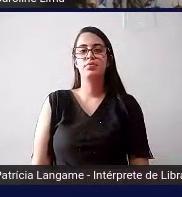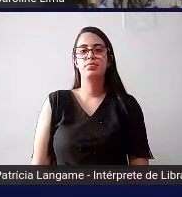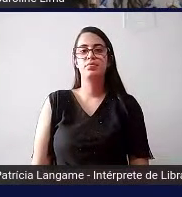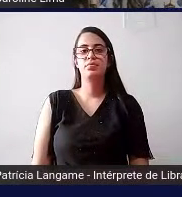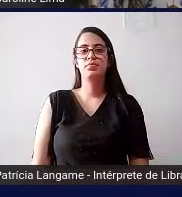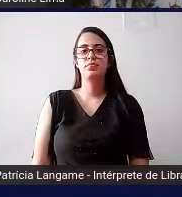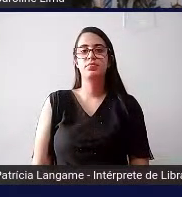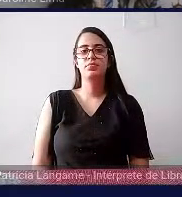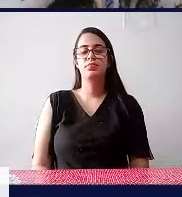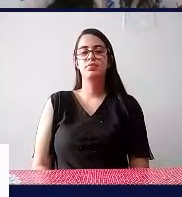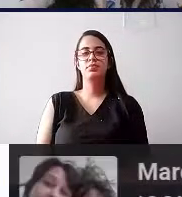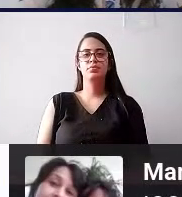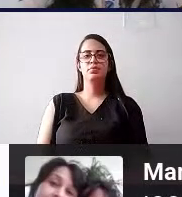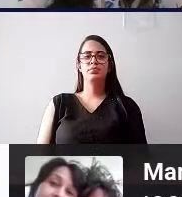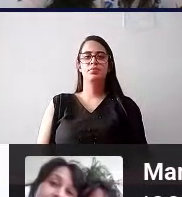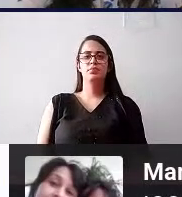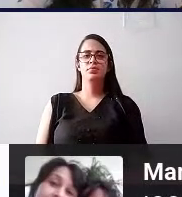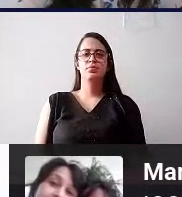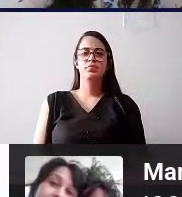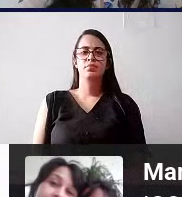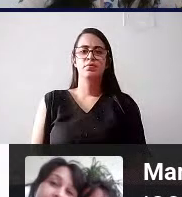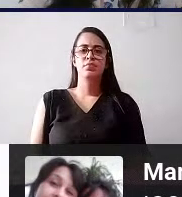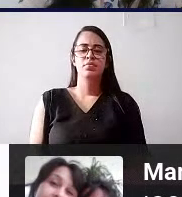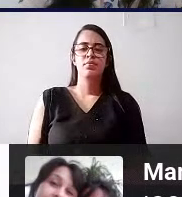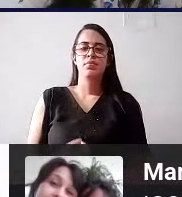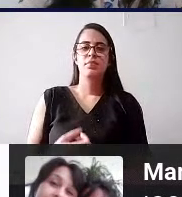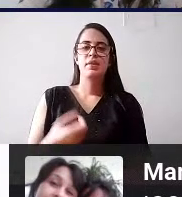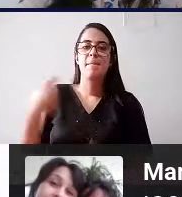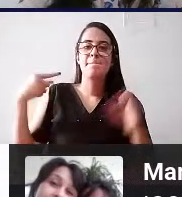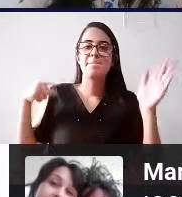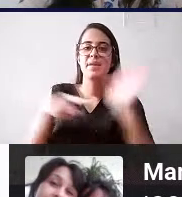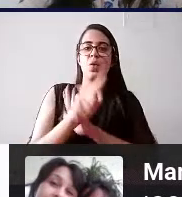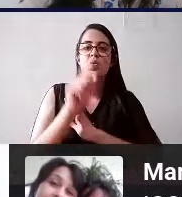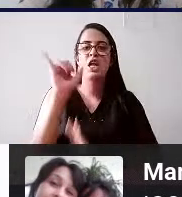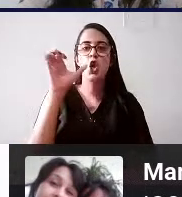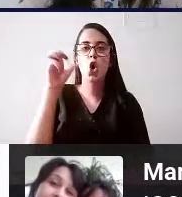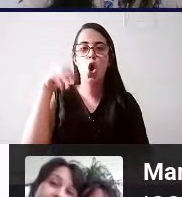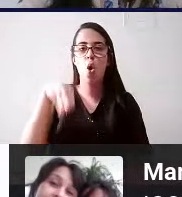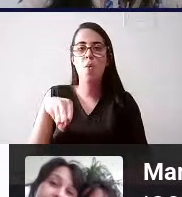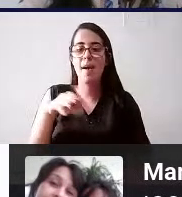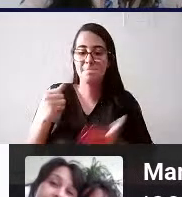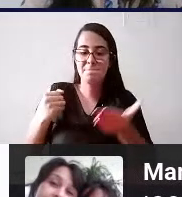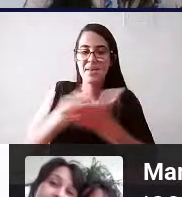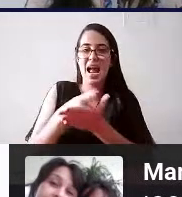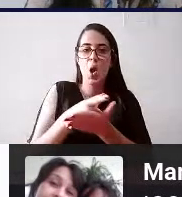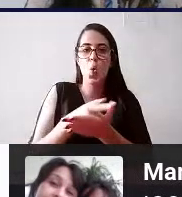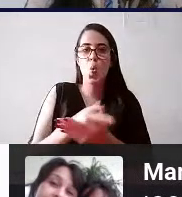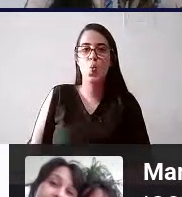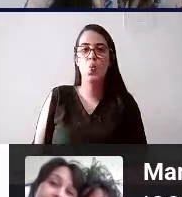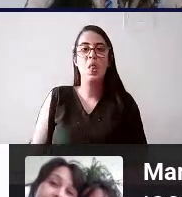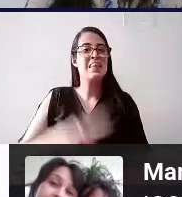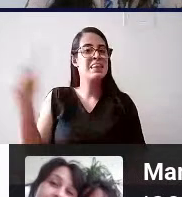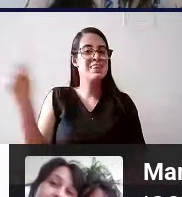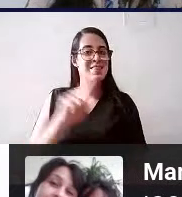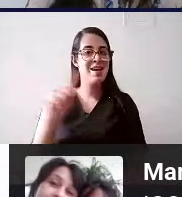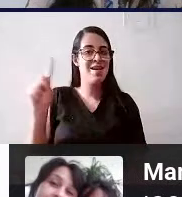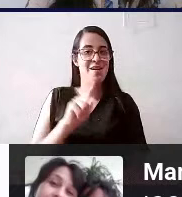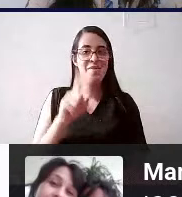Carol Oi a Marcela está perguntando se o ICOM é pago o ICOM não é pago